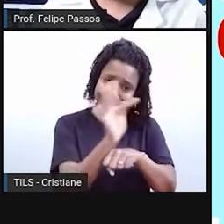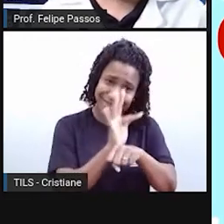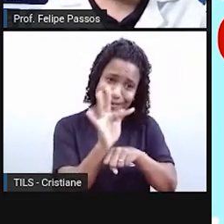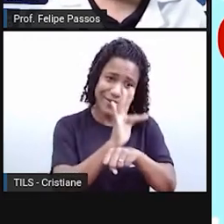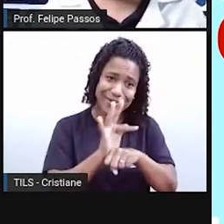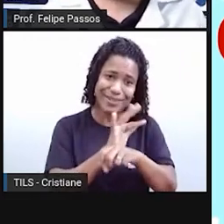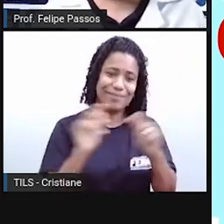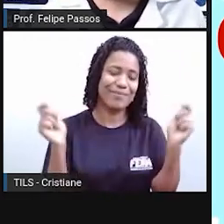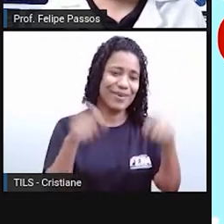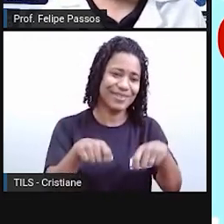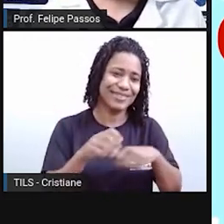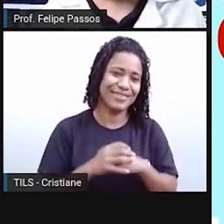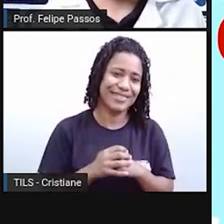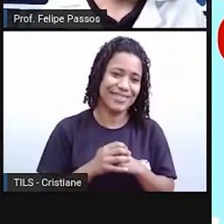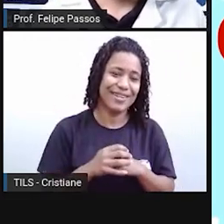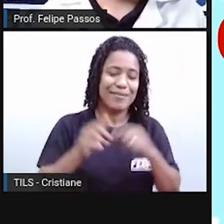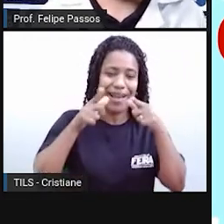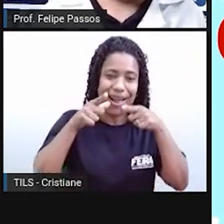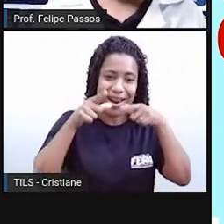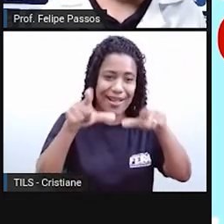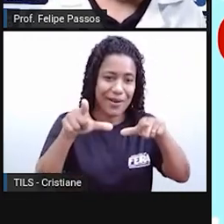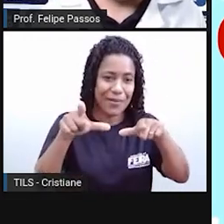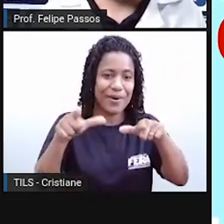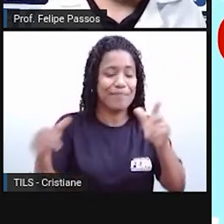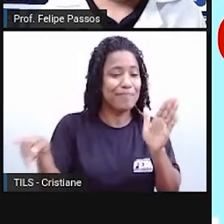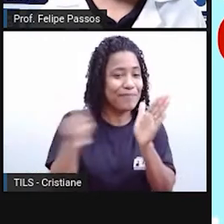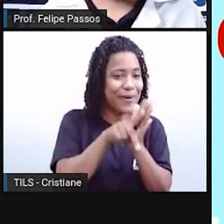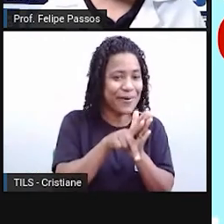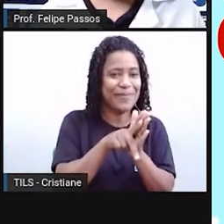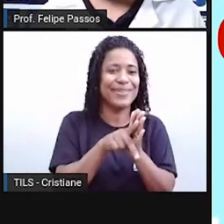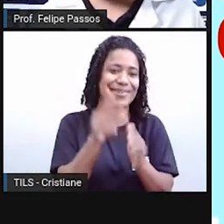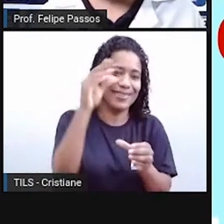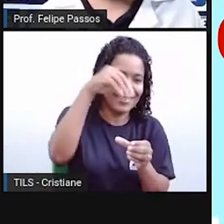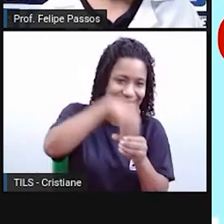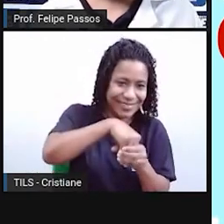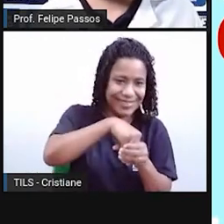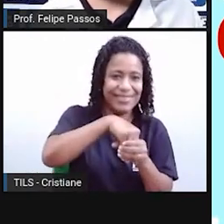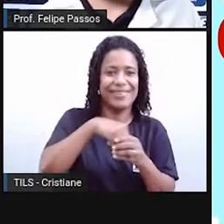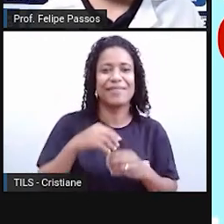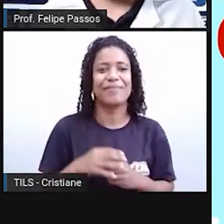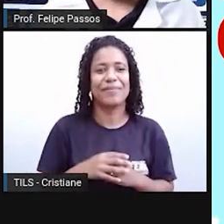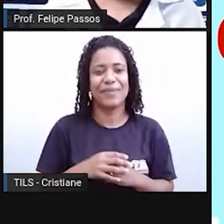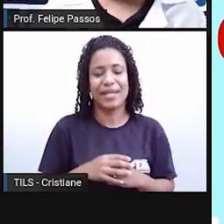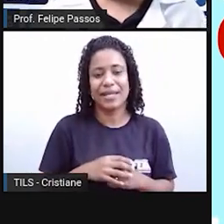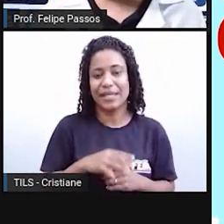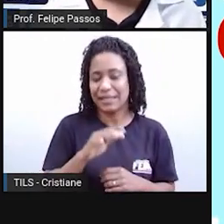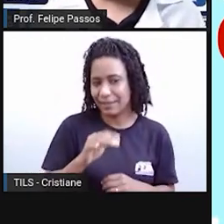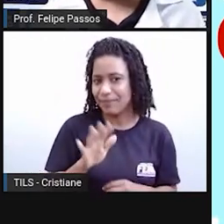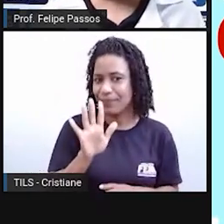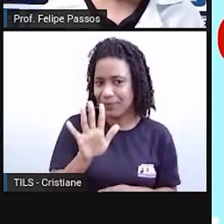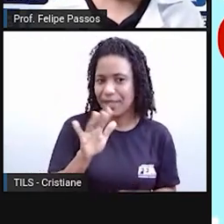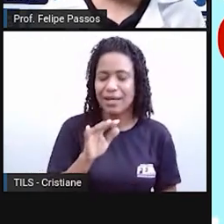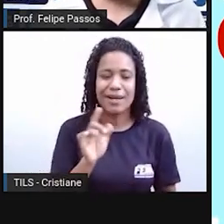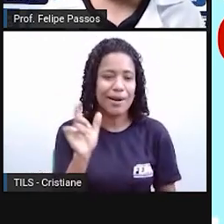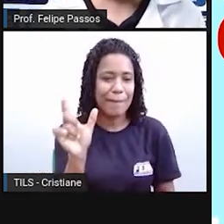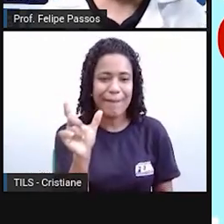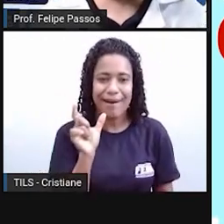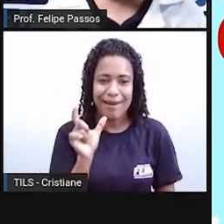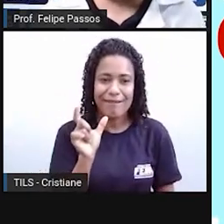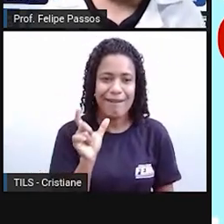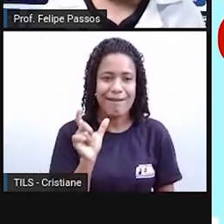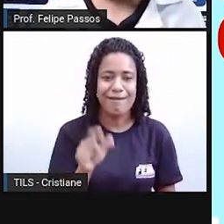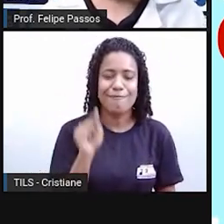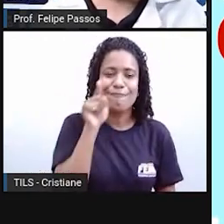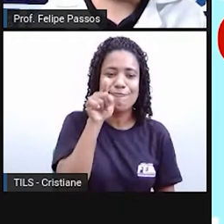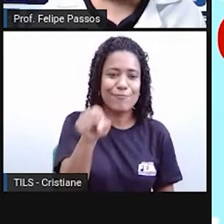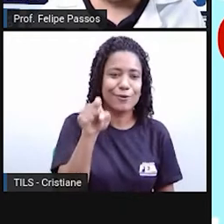vai fazer parte da língua. Agora, você quer ver um exemplo? A expressão você, que a gente hoje em dia até fala se, você vai,